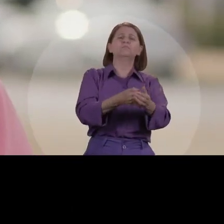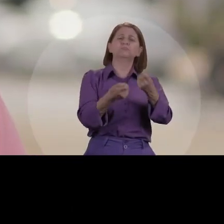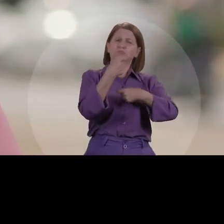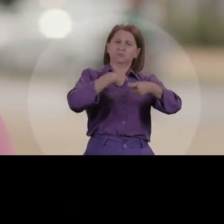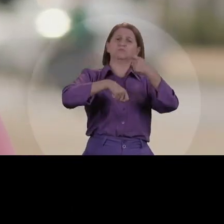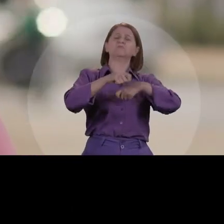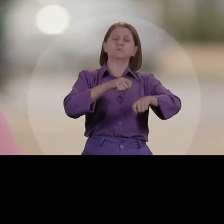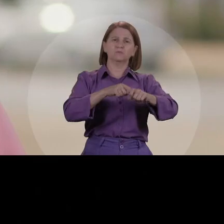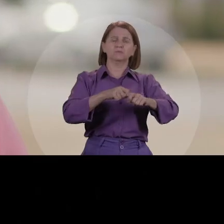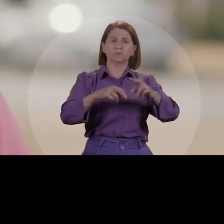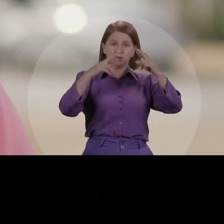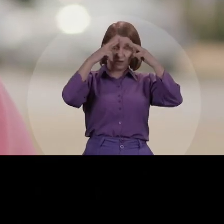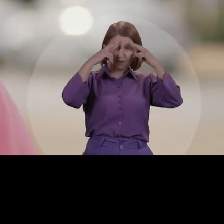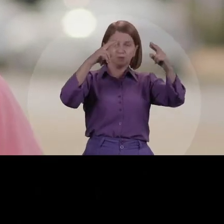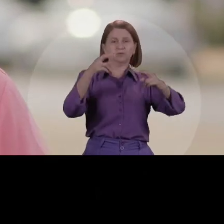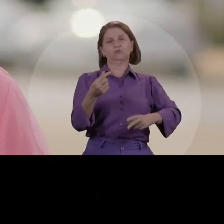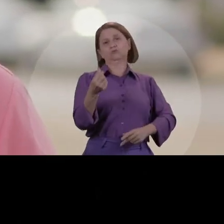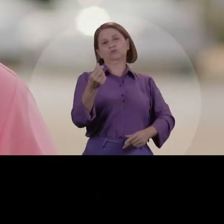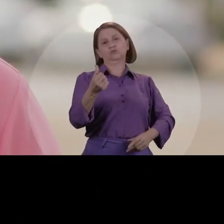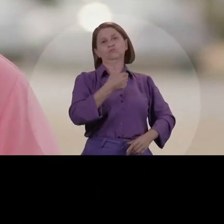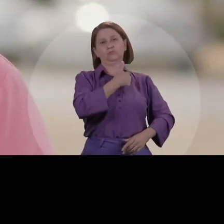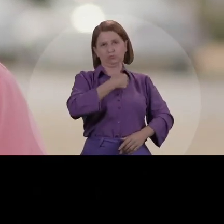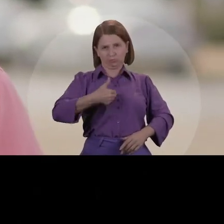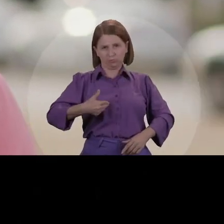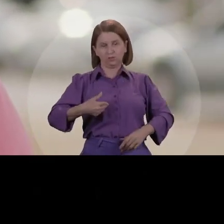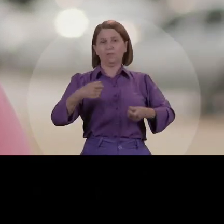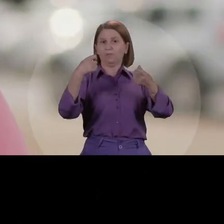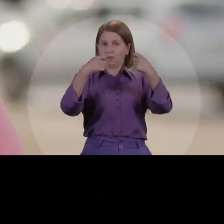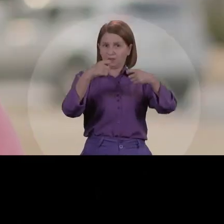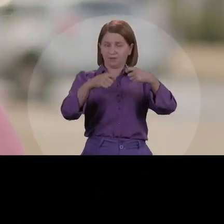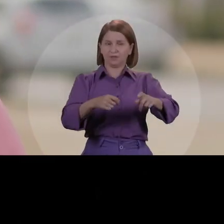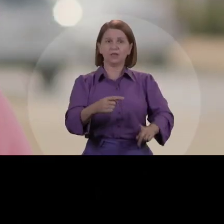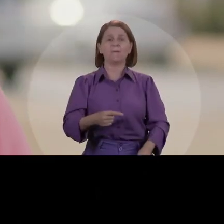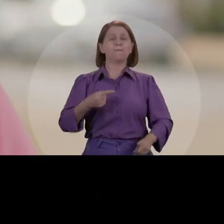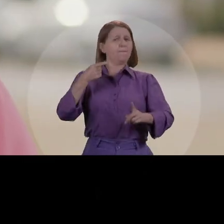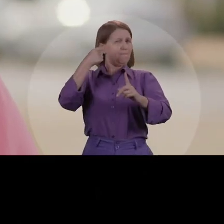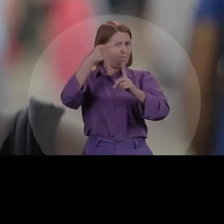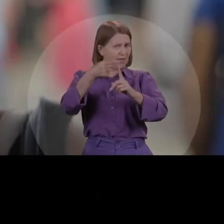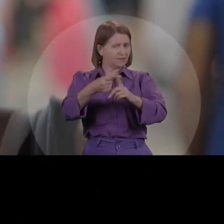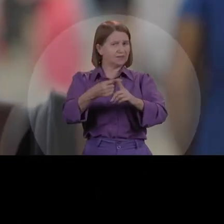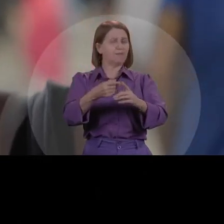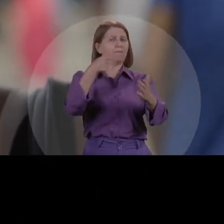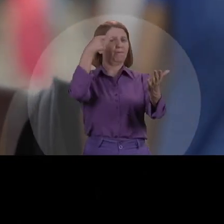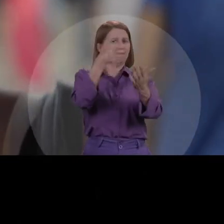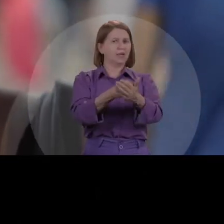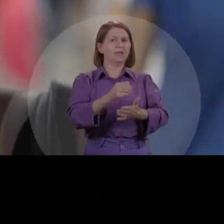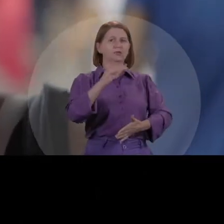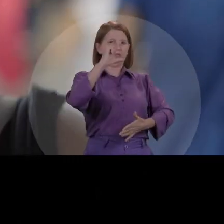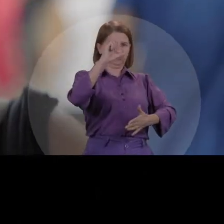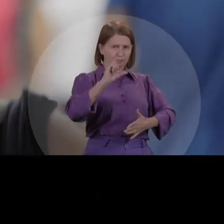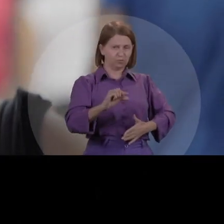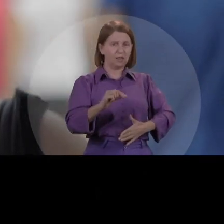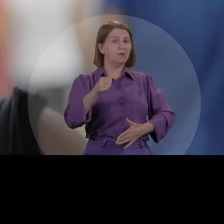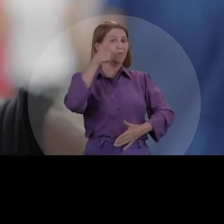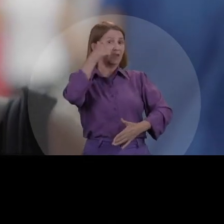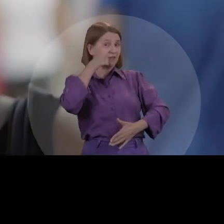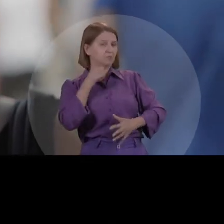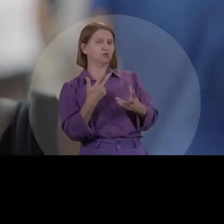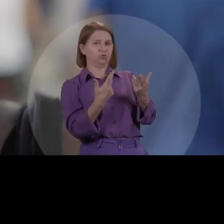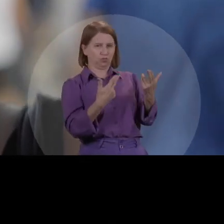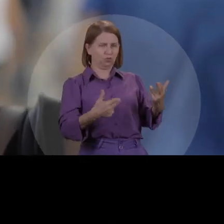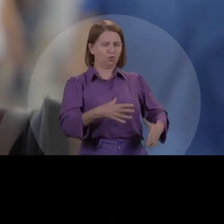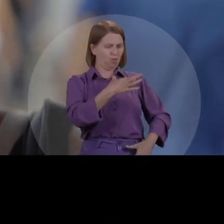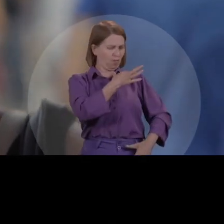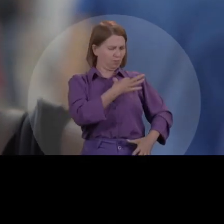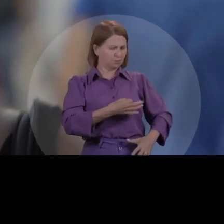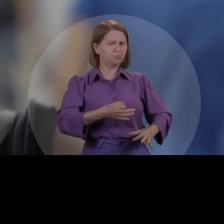preciso respeito com o dinheiro público. É preciso fazer mais, gastando menos. Nós precisamos de uma mulher como ela, digna,